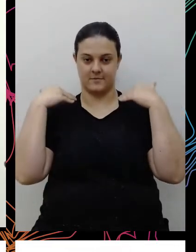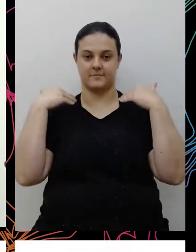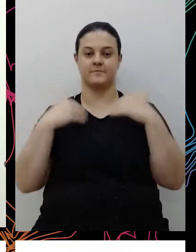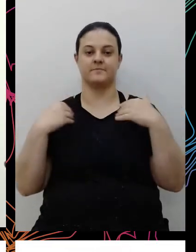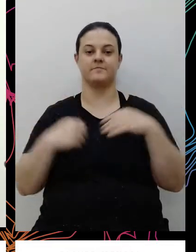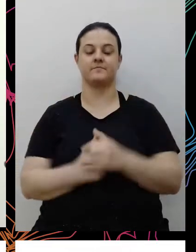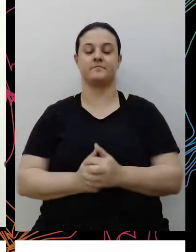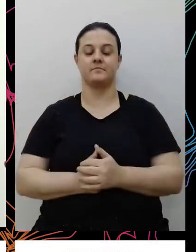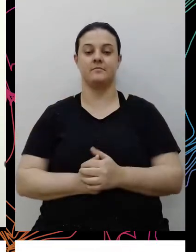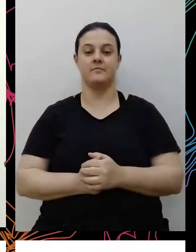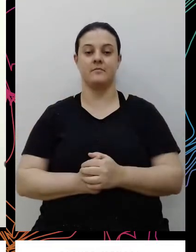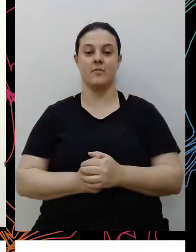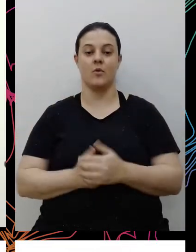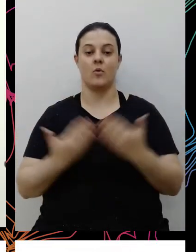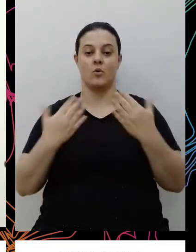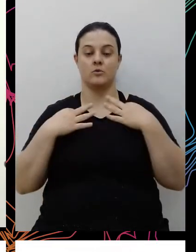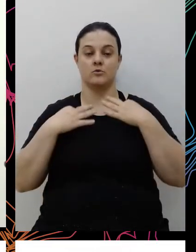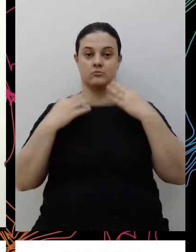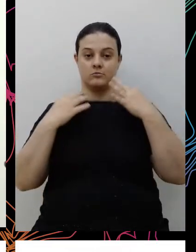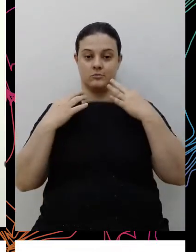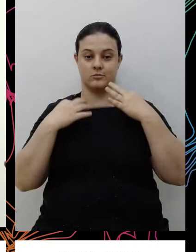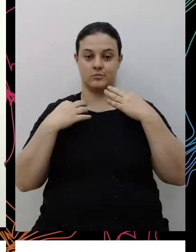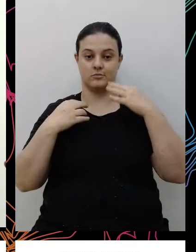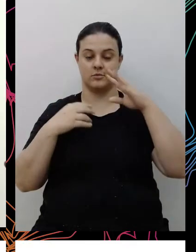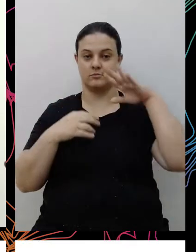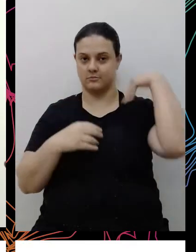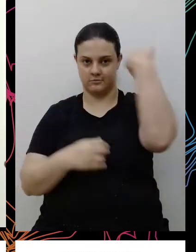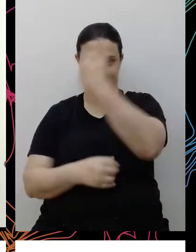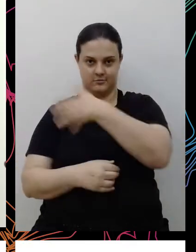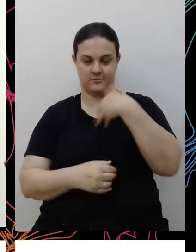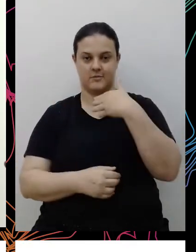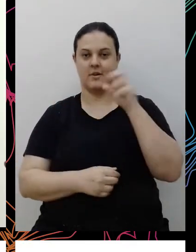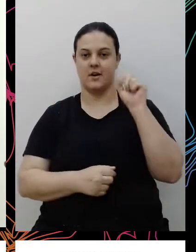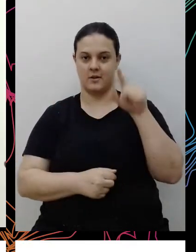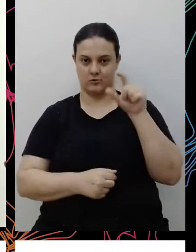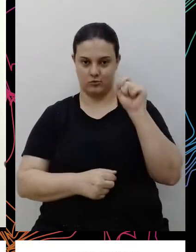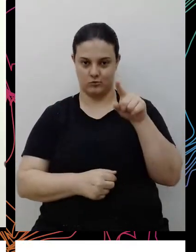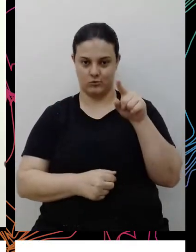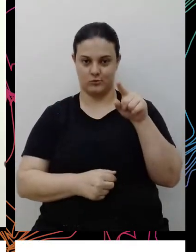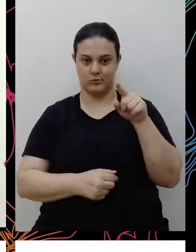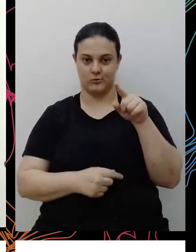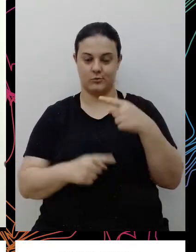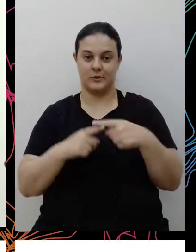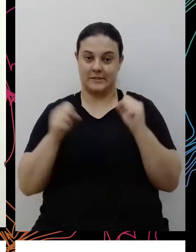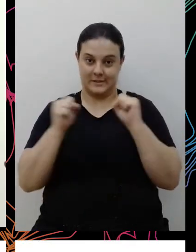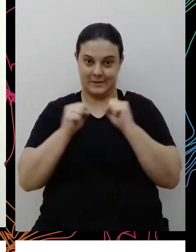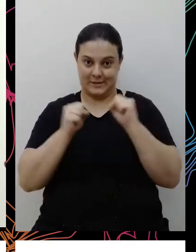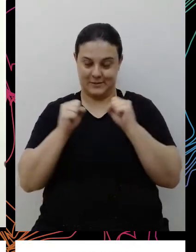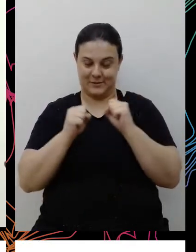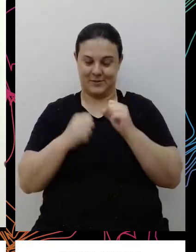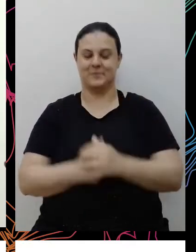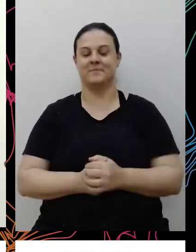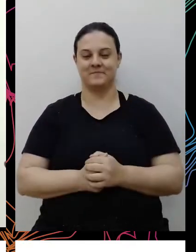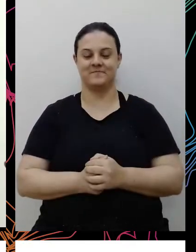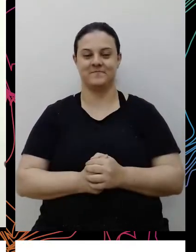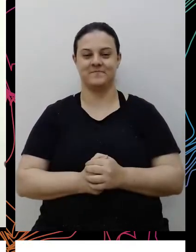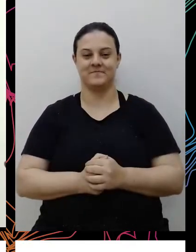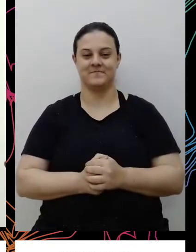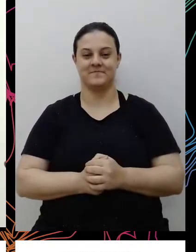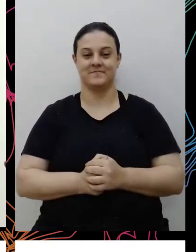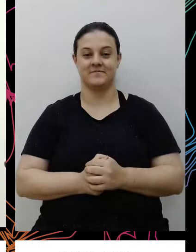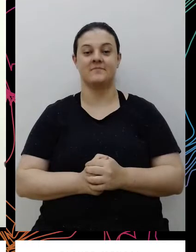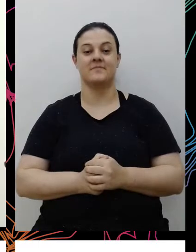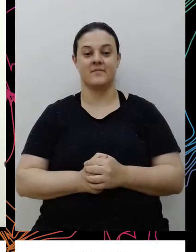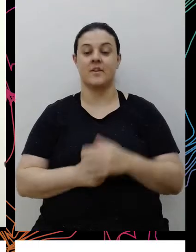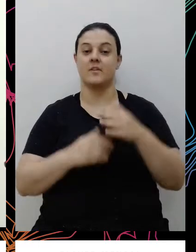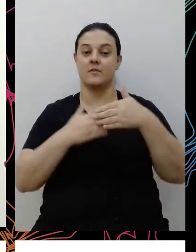ombro. Estou com uma blusa, um echarpe azul, para passar esse friozinho com mais tranquilidade. E vou dar